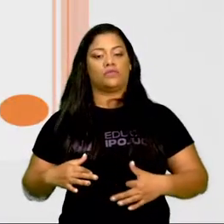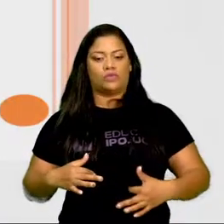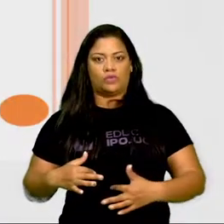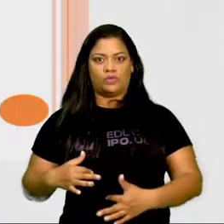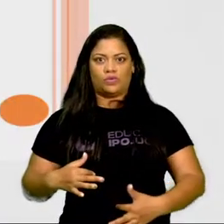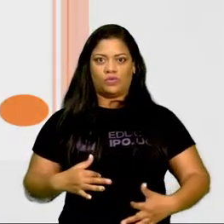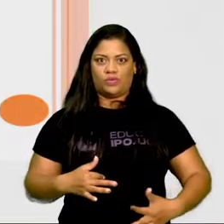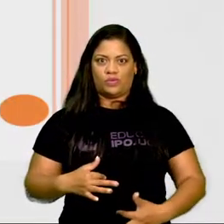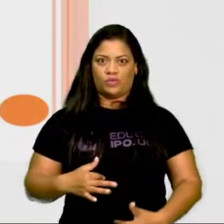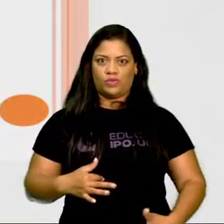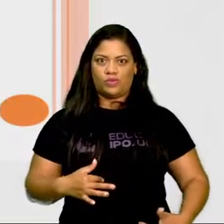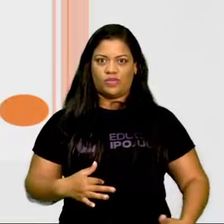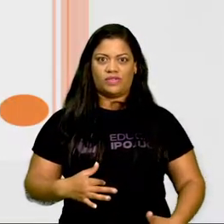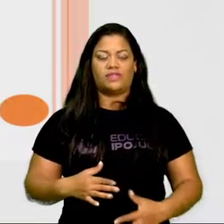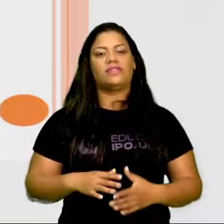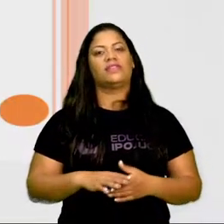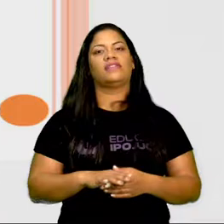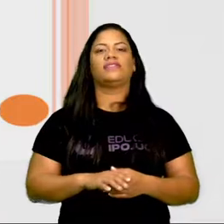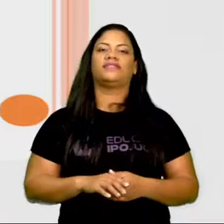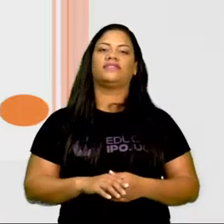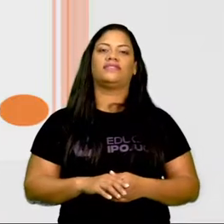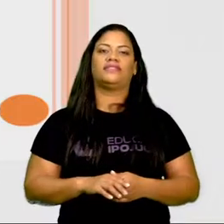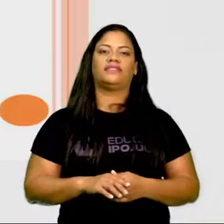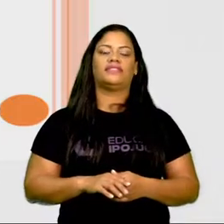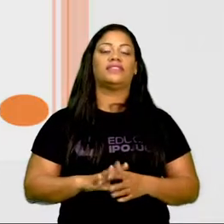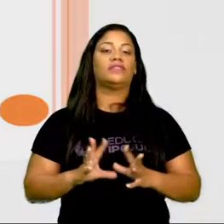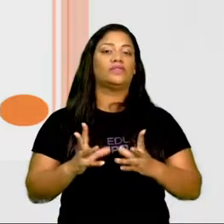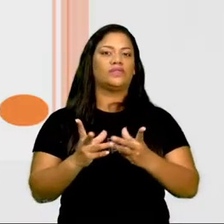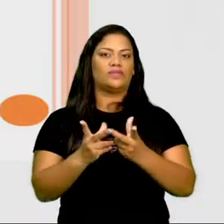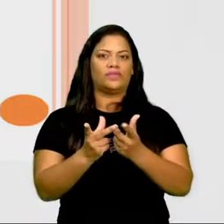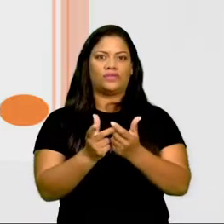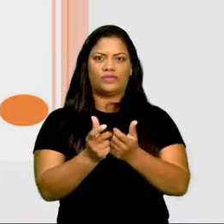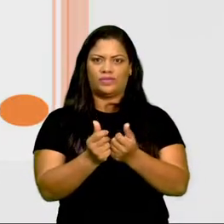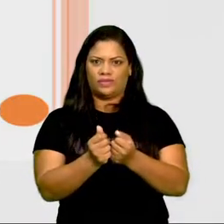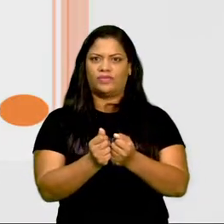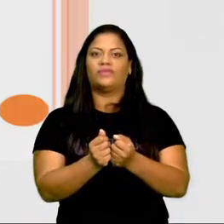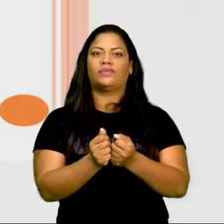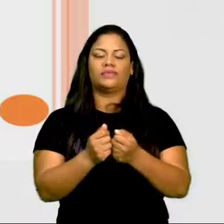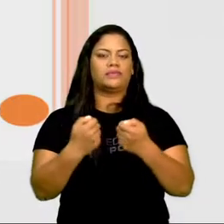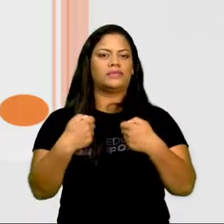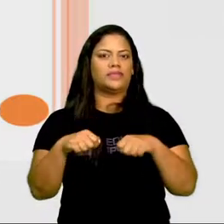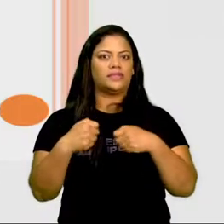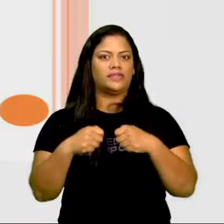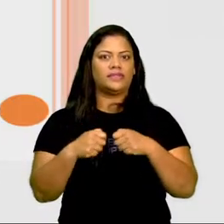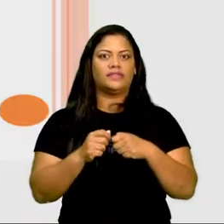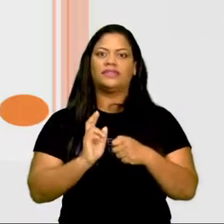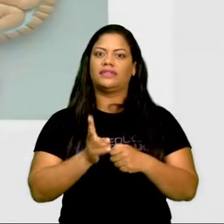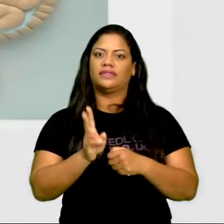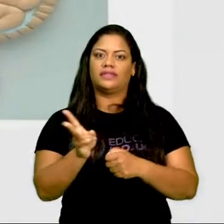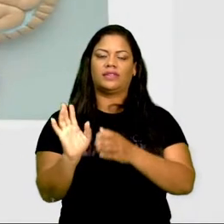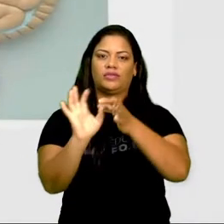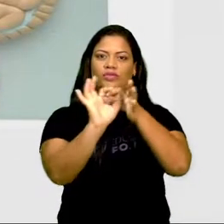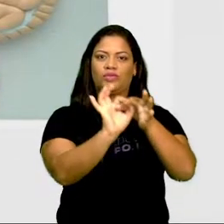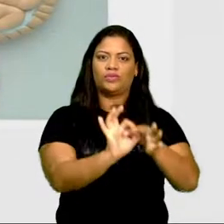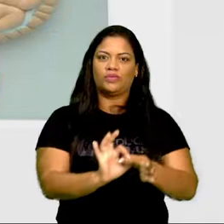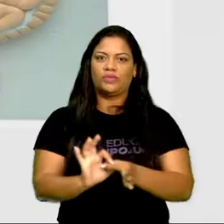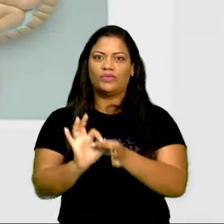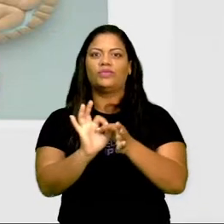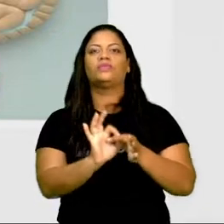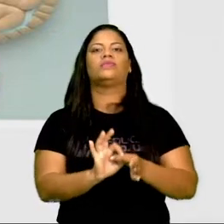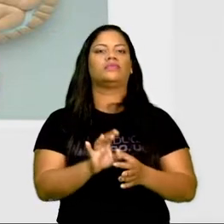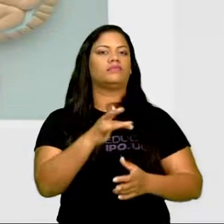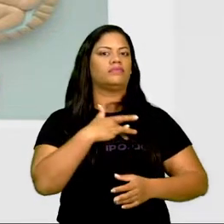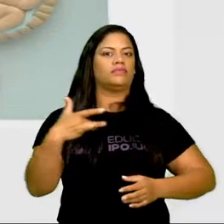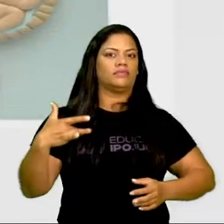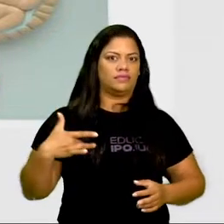grosso e do reto. Então são todos esses órgãos que devem estar em funcionamento. O